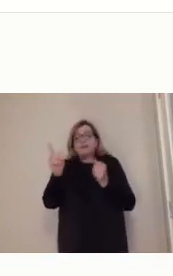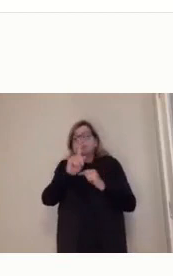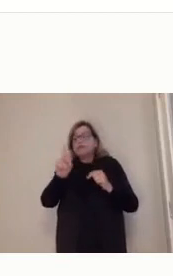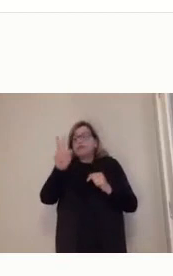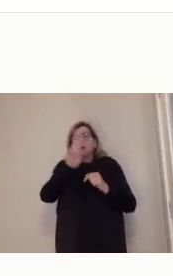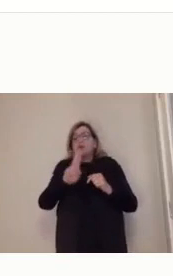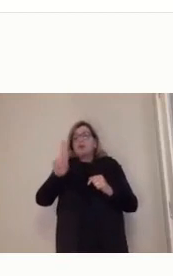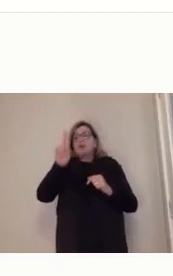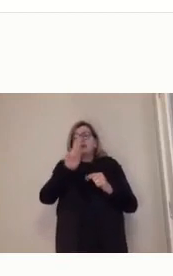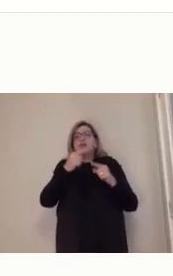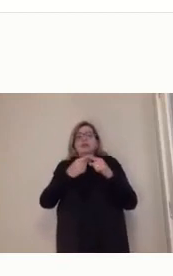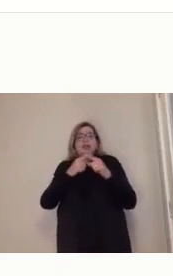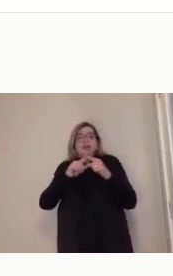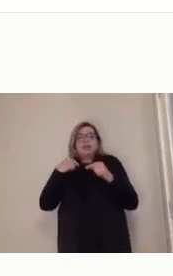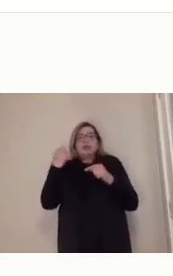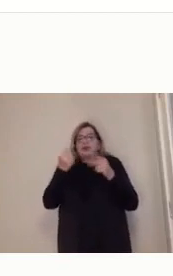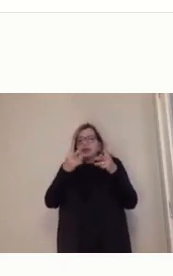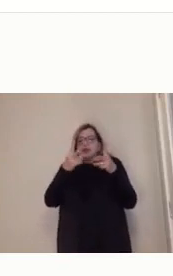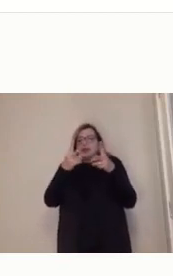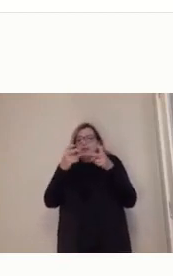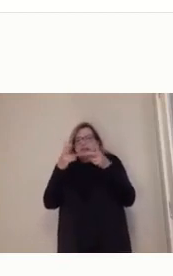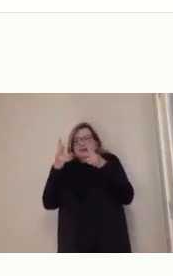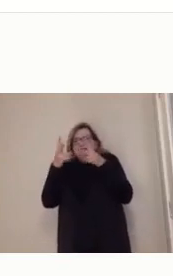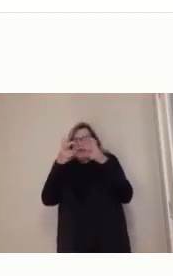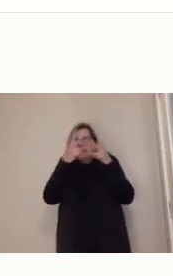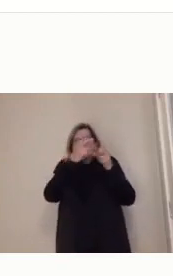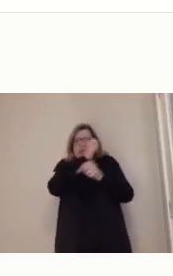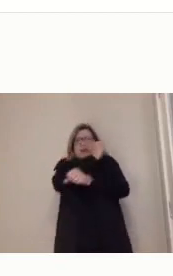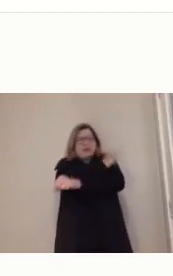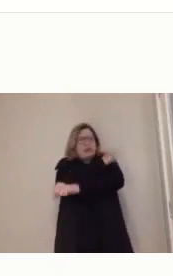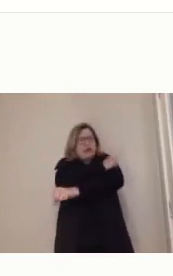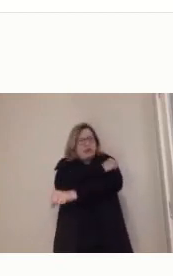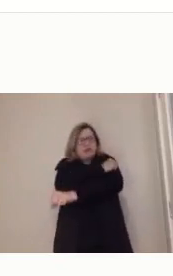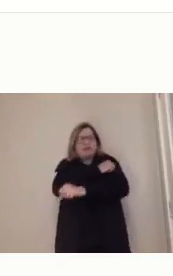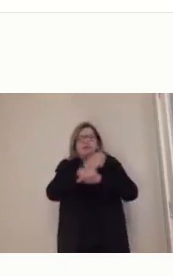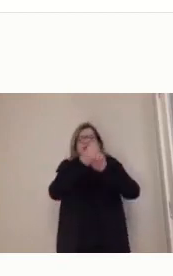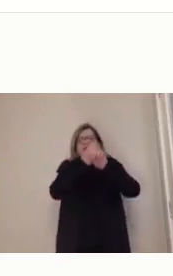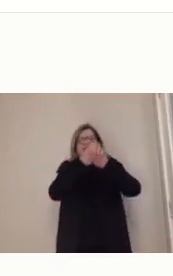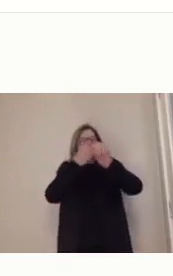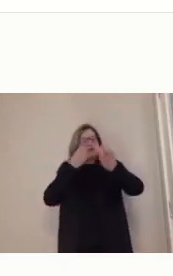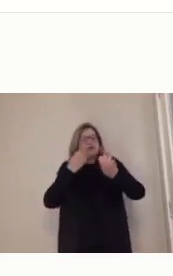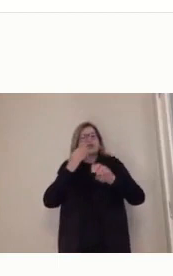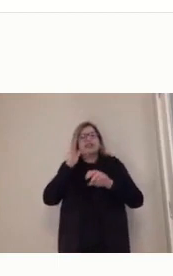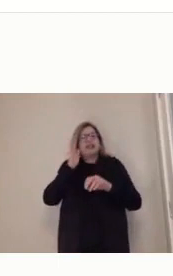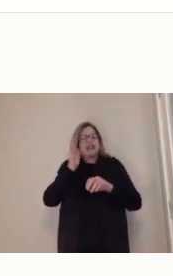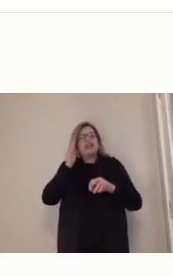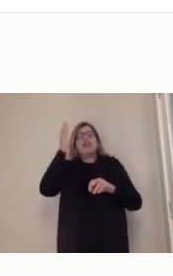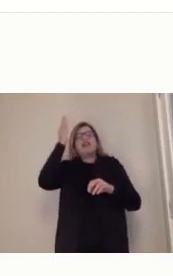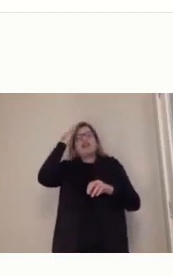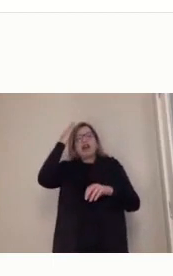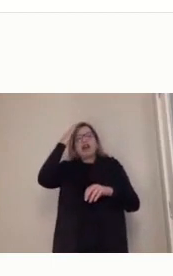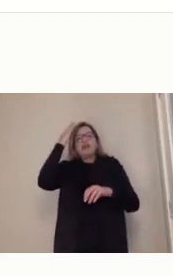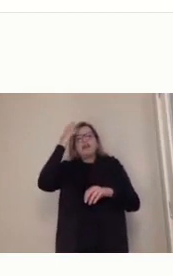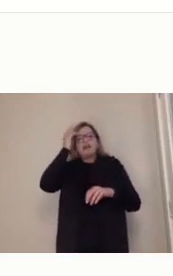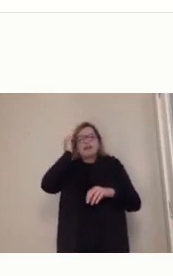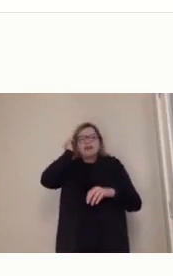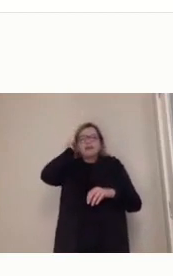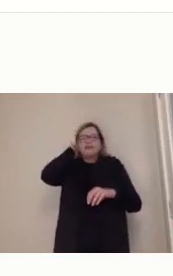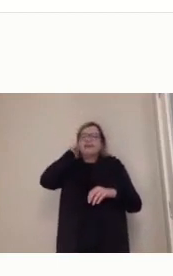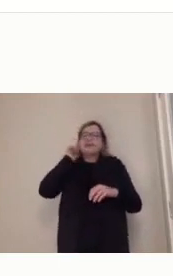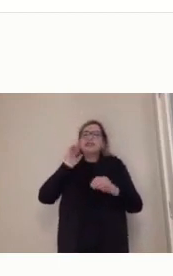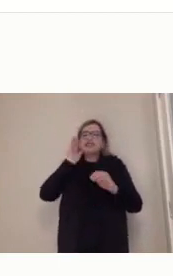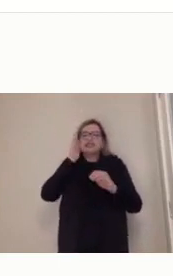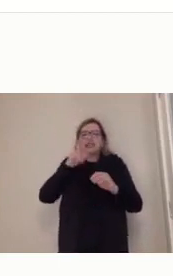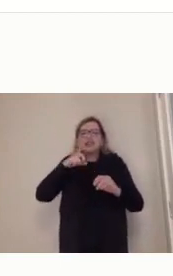eles já vêm sabendo o é modalidade e eles já têm algum equipamento, um celular, ou